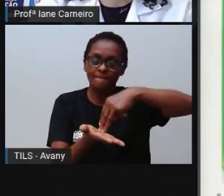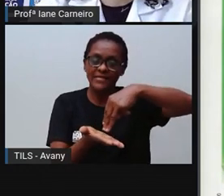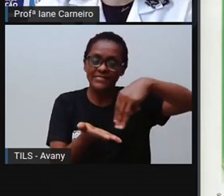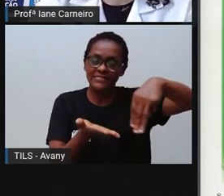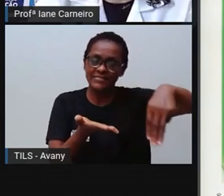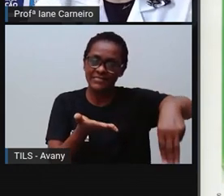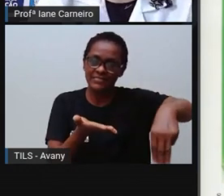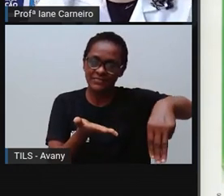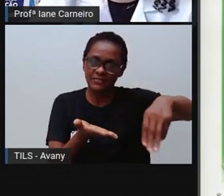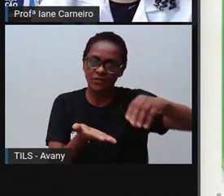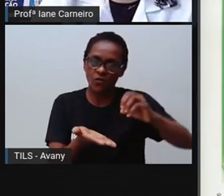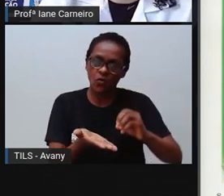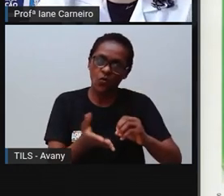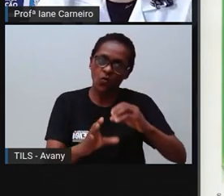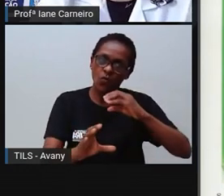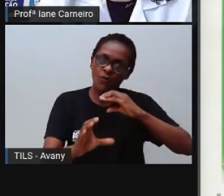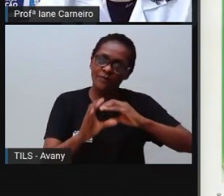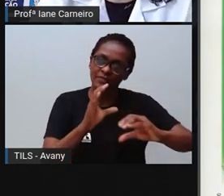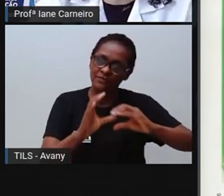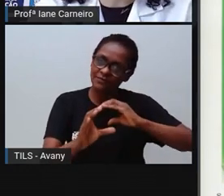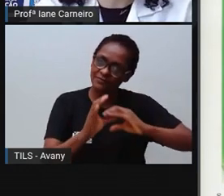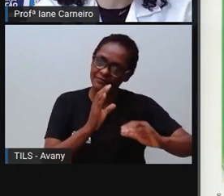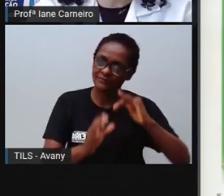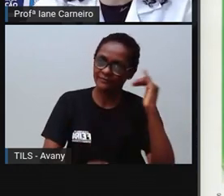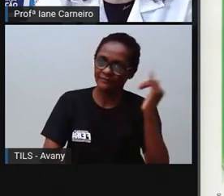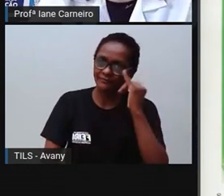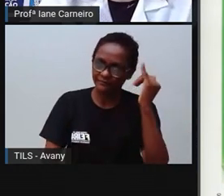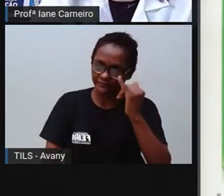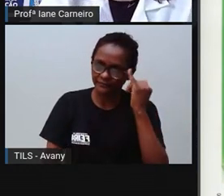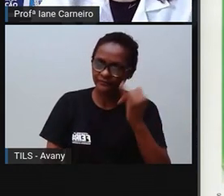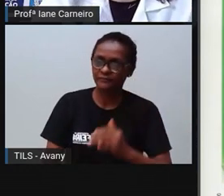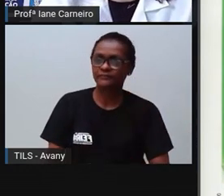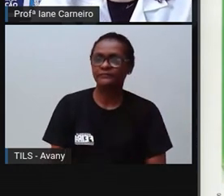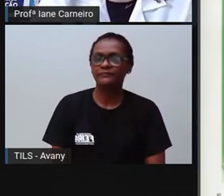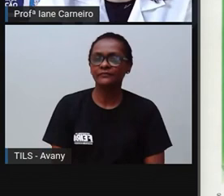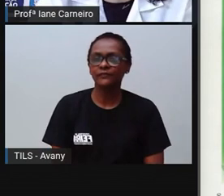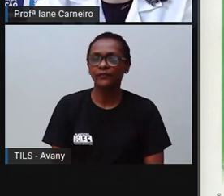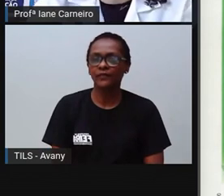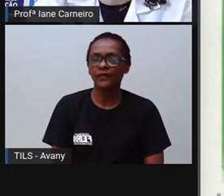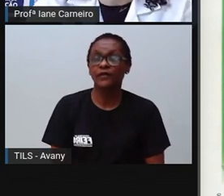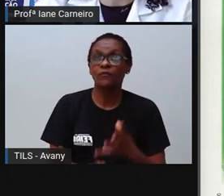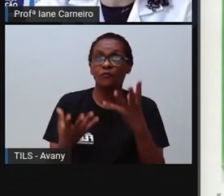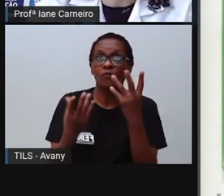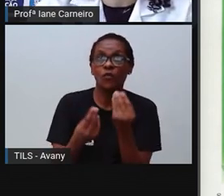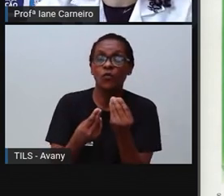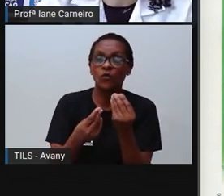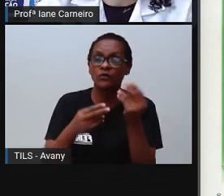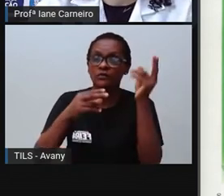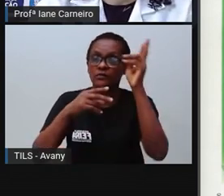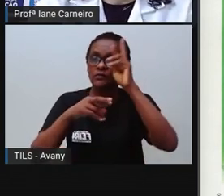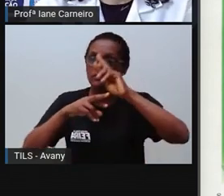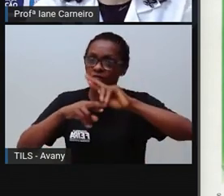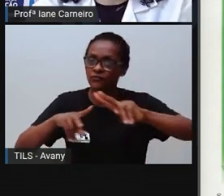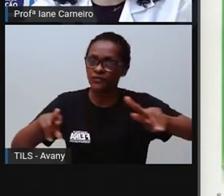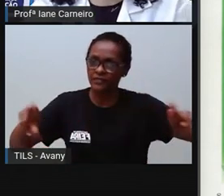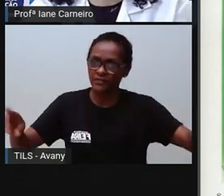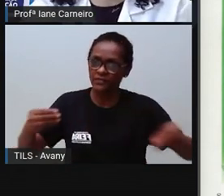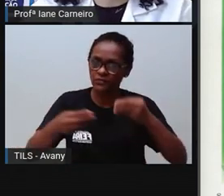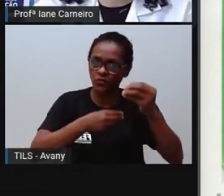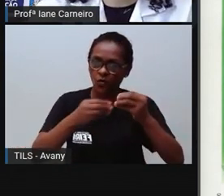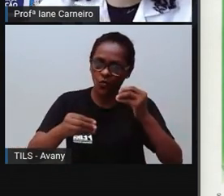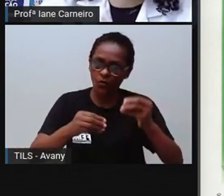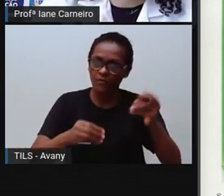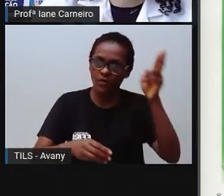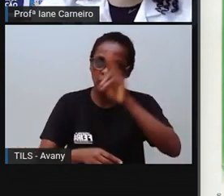Há muitas formas amigáveis de usar as mãos para comunicar. Eu posso